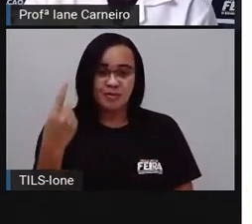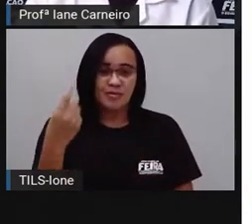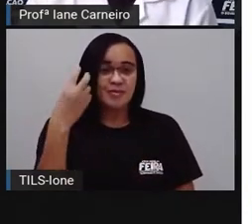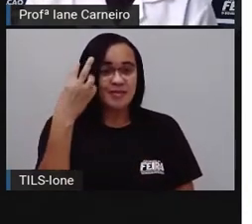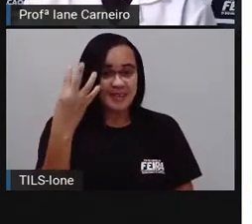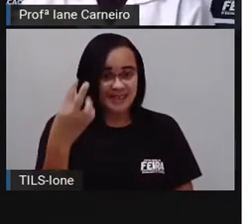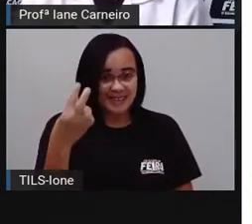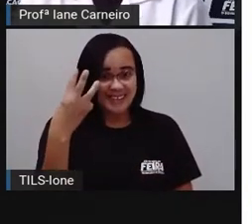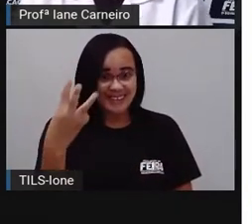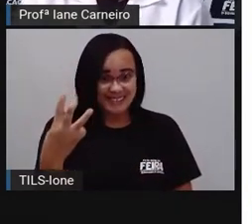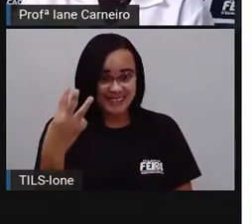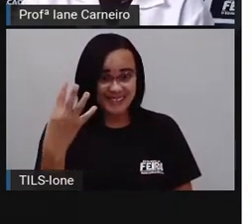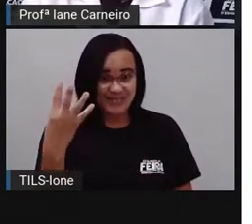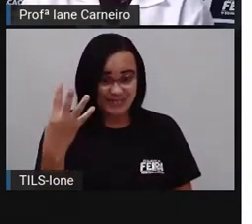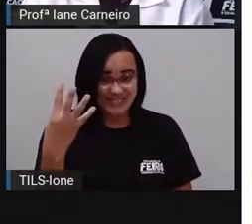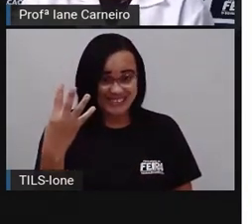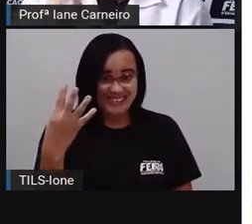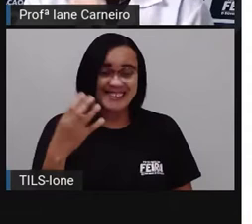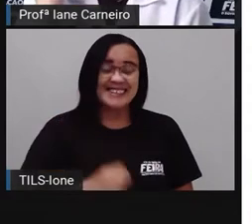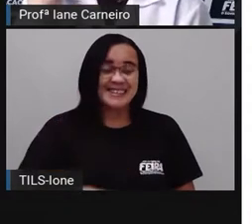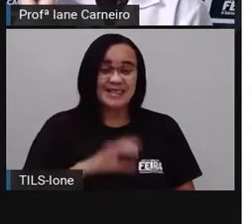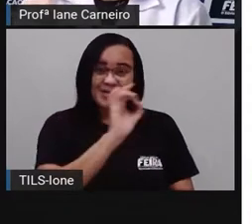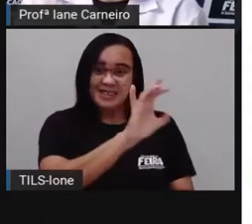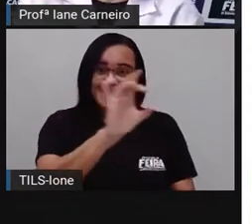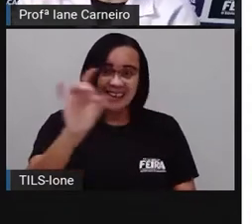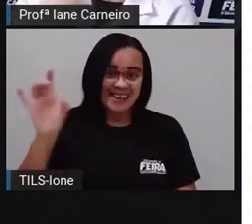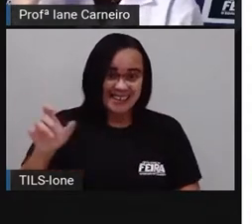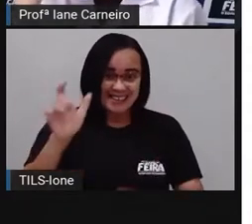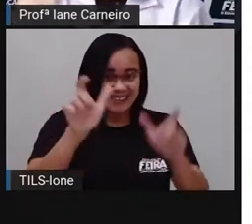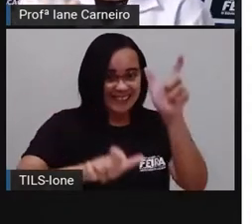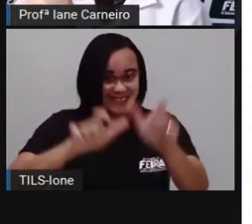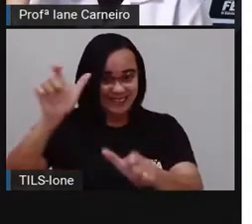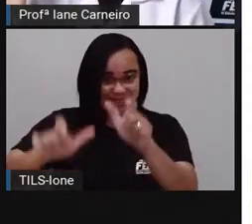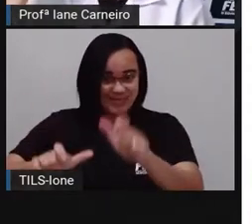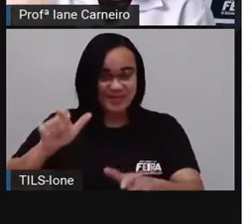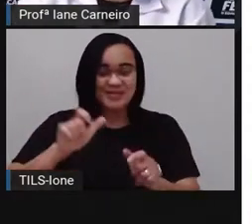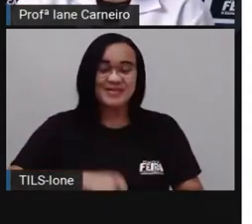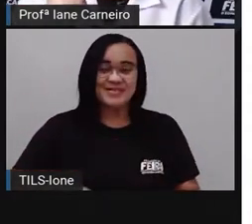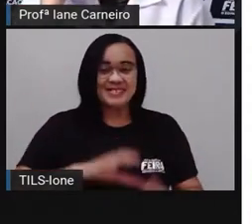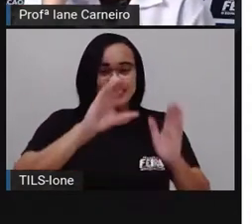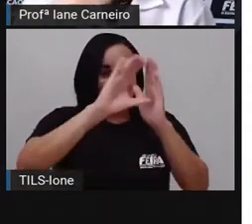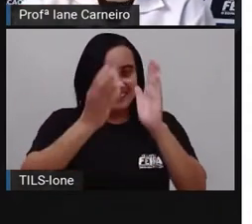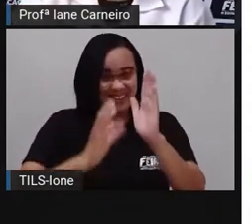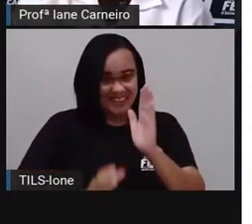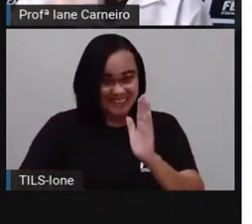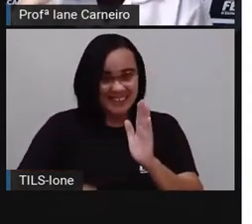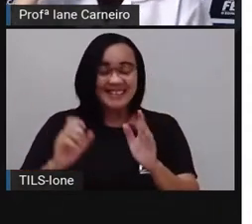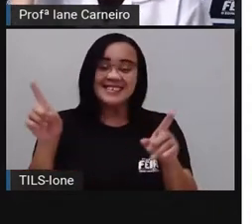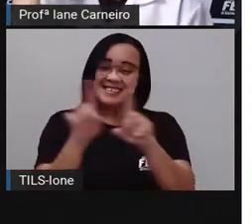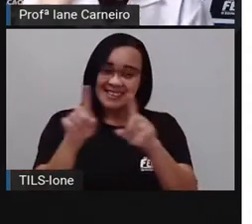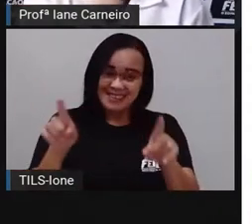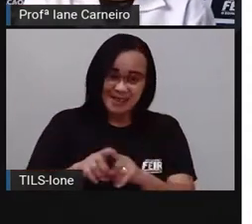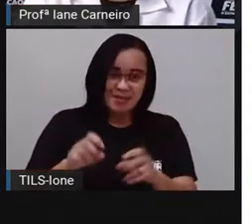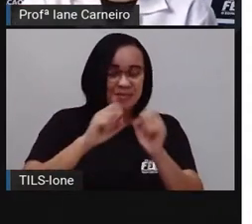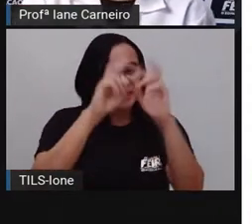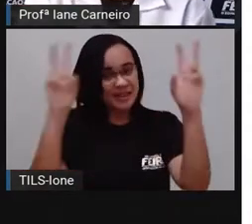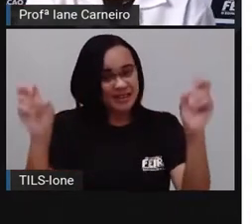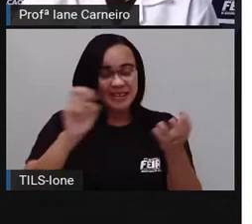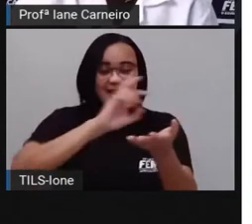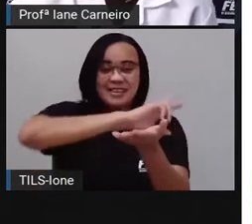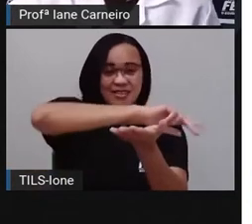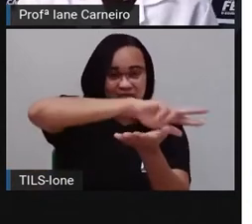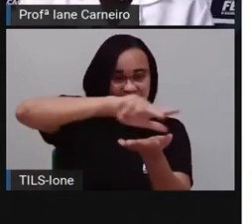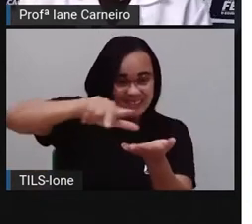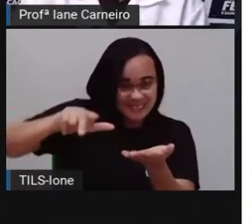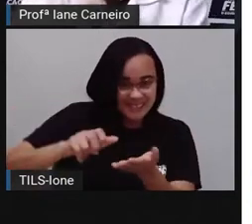sua. As características. É uma aula que a gente vai falar, continuar discutindo sobre a diversidade, a diferença que